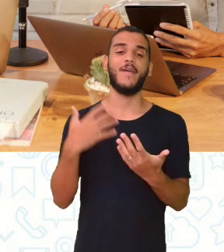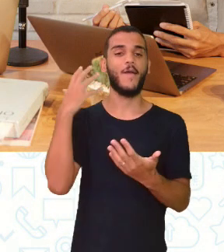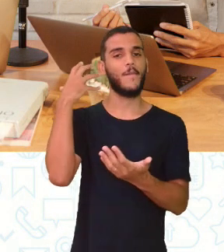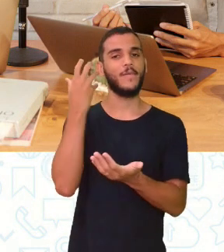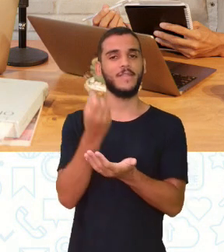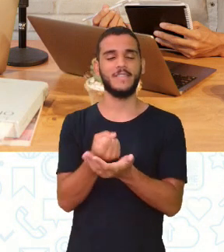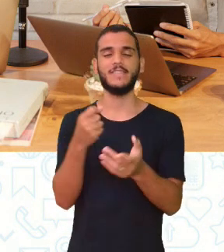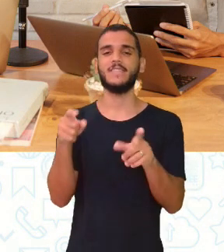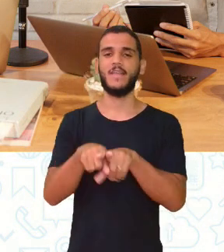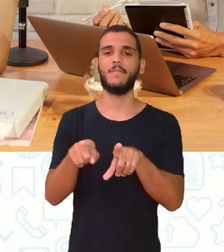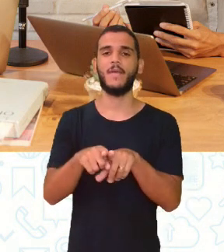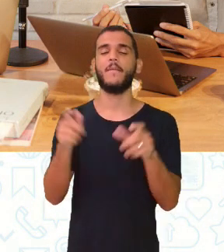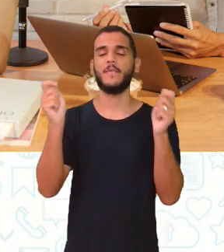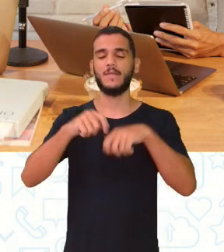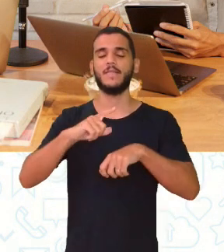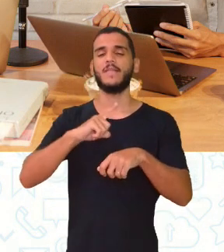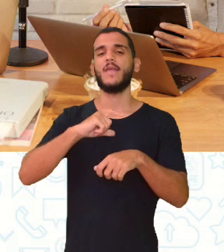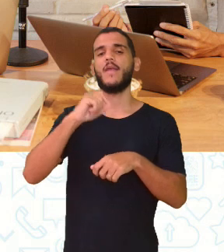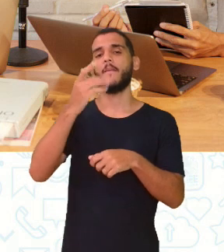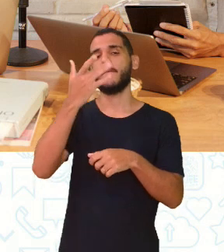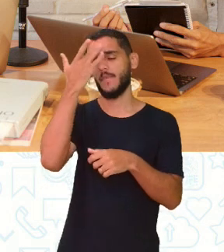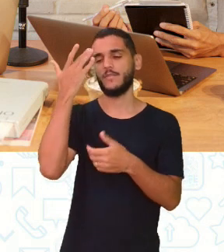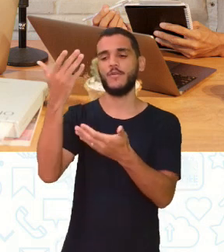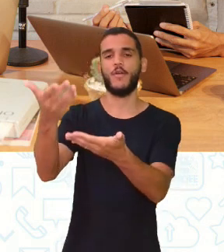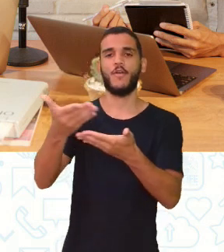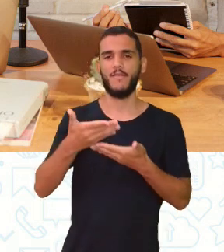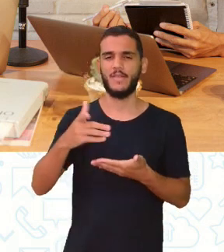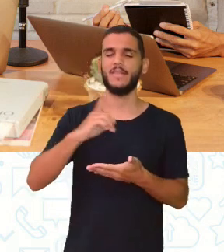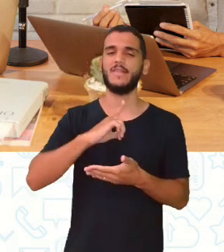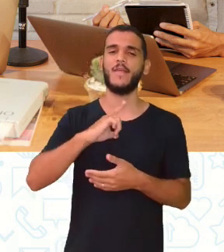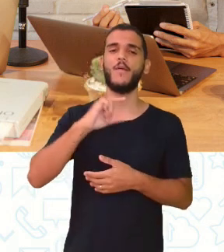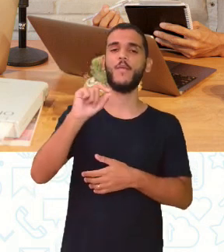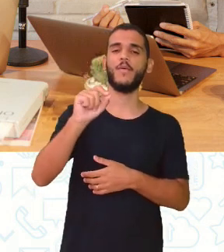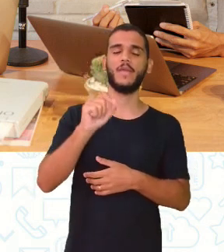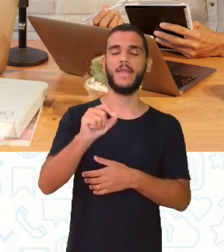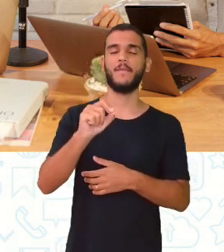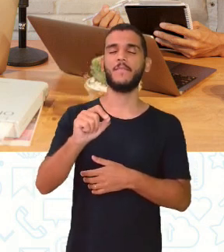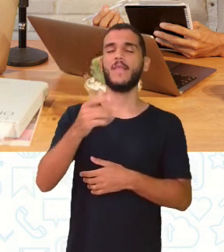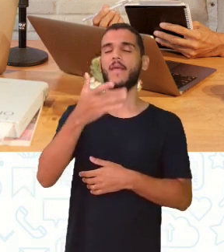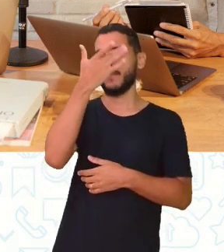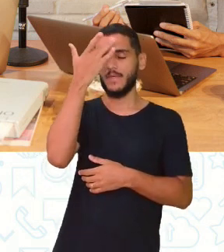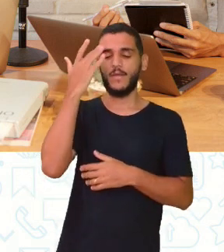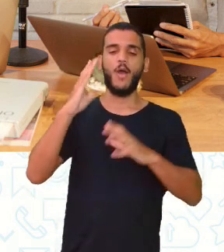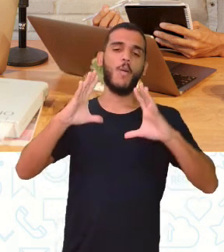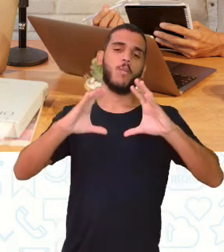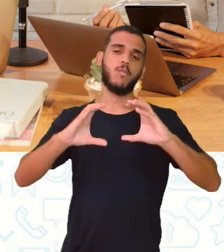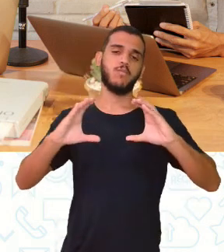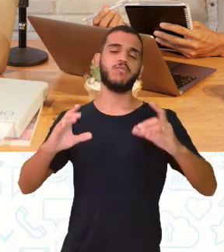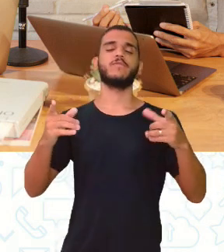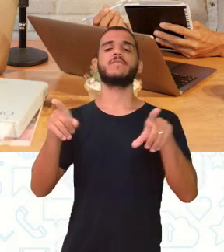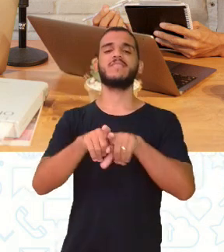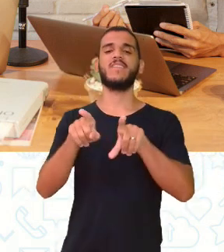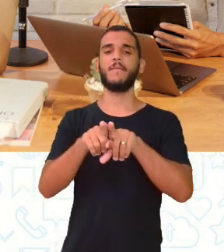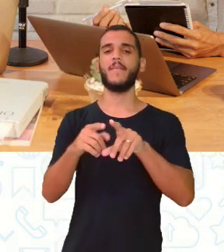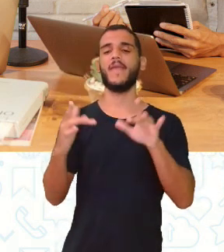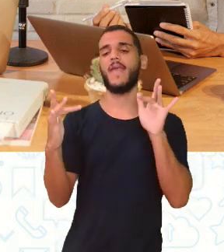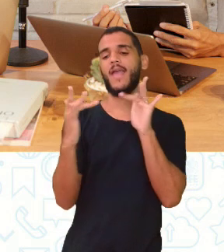também podem incluir convidados. E aí, exige um grau de conforto e familiaridade entre os apresentadores.